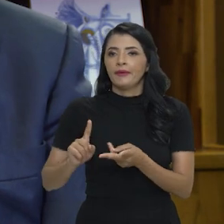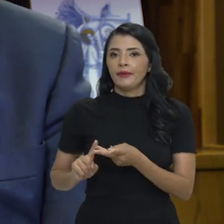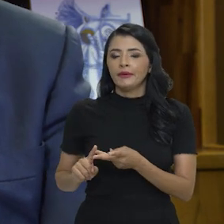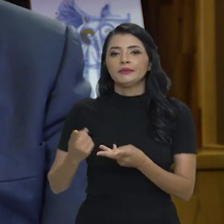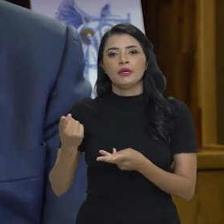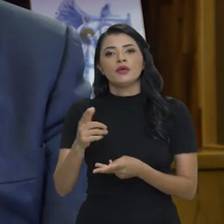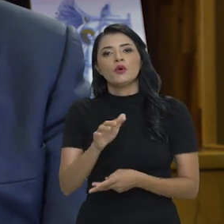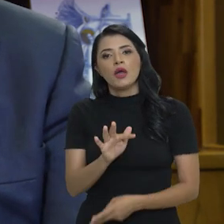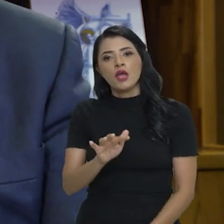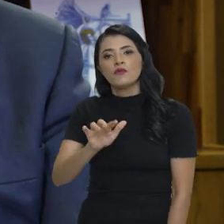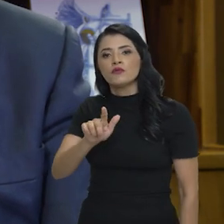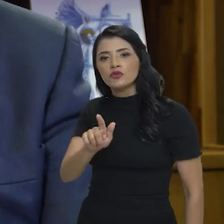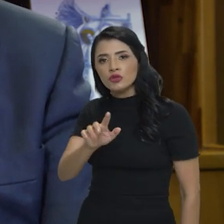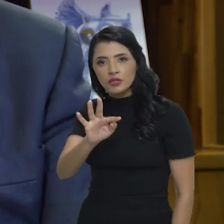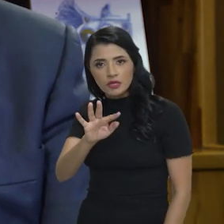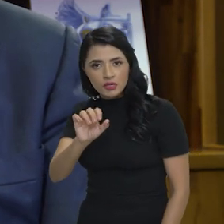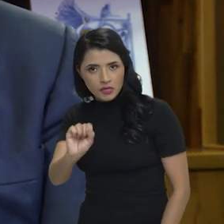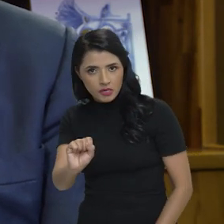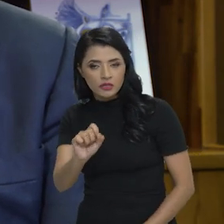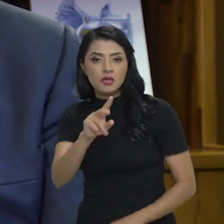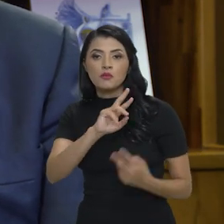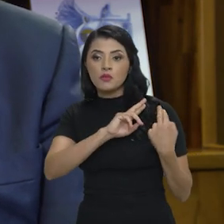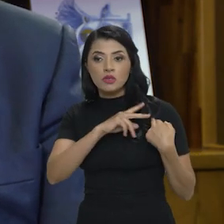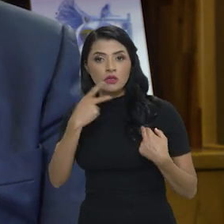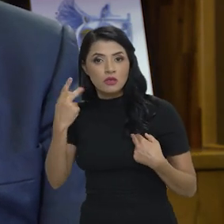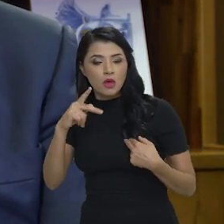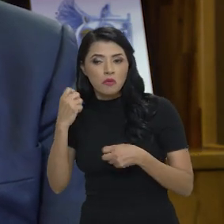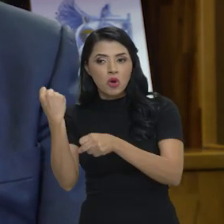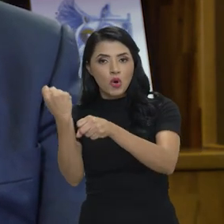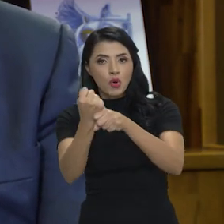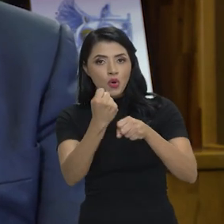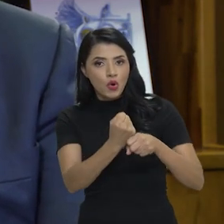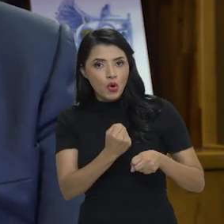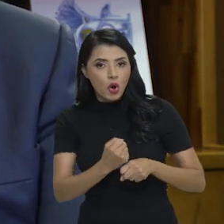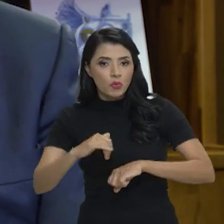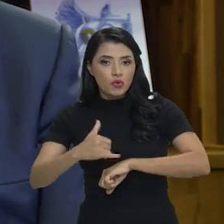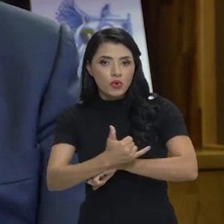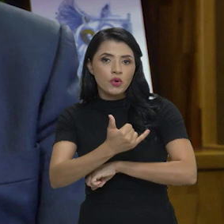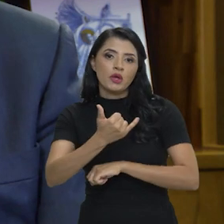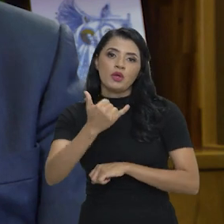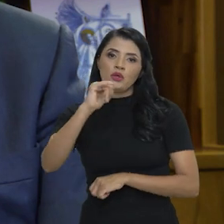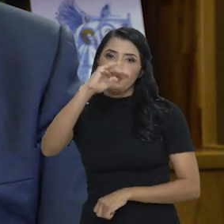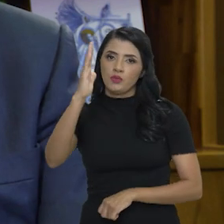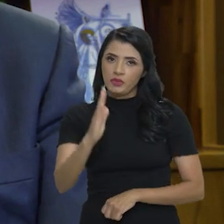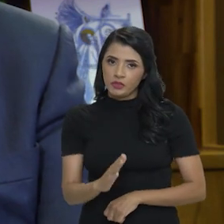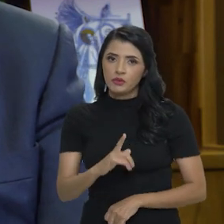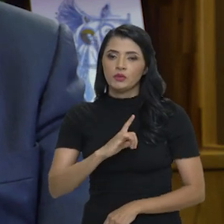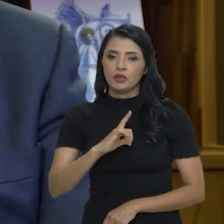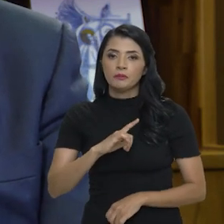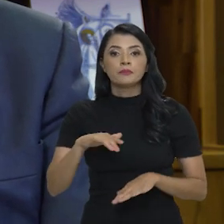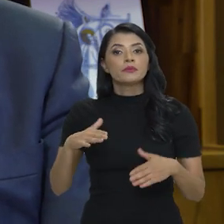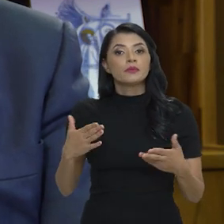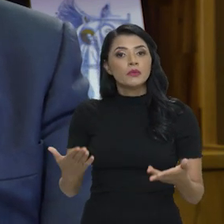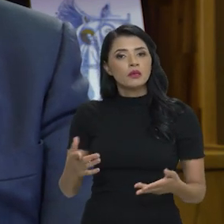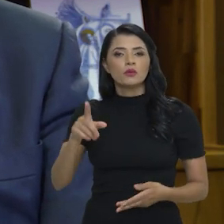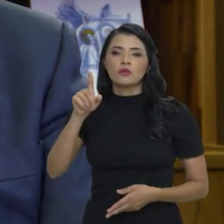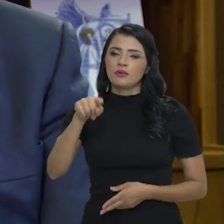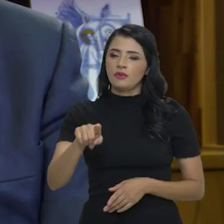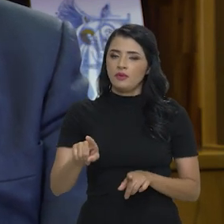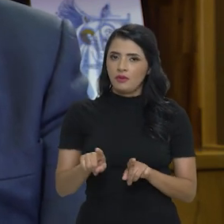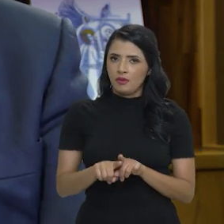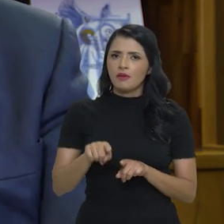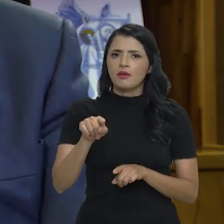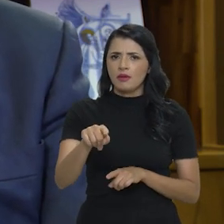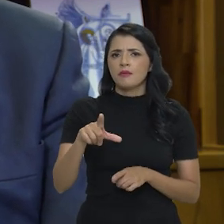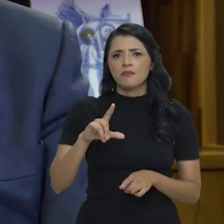e o fundo de garantia tem sido responsável por muitas obras de infraestrutura espalhadas pelo Brasil. Portanto,